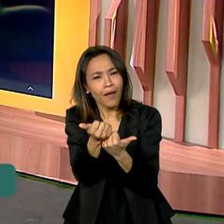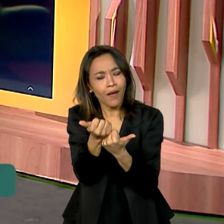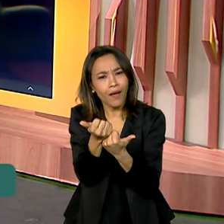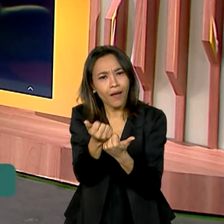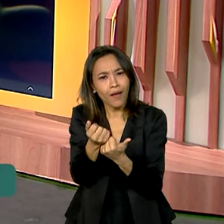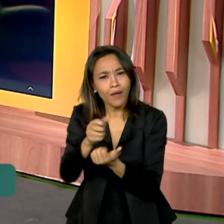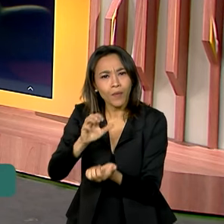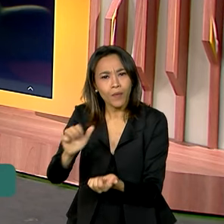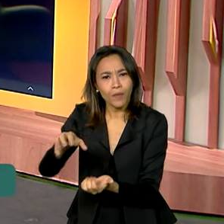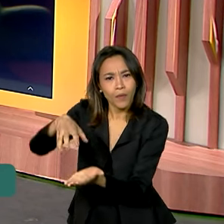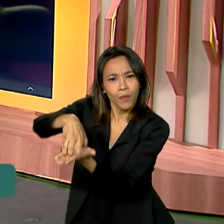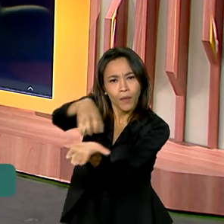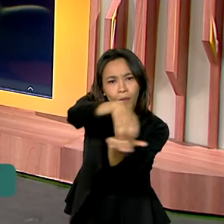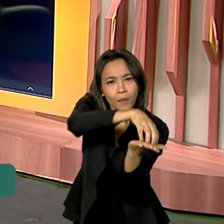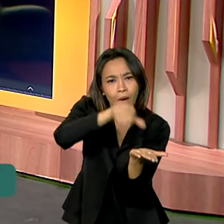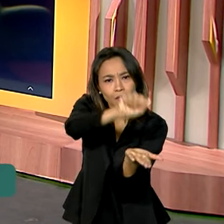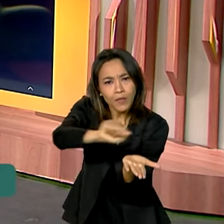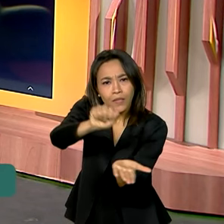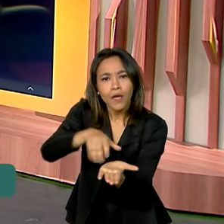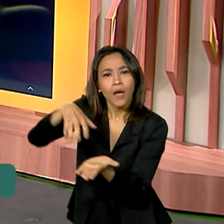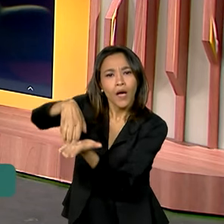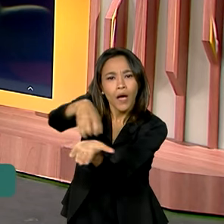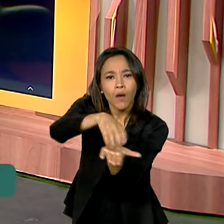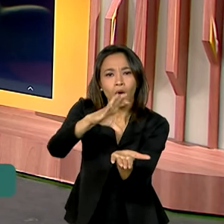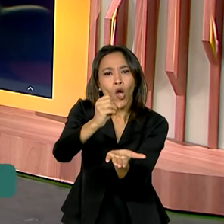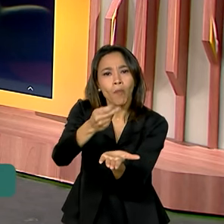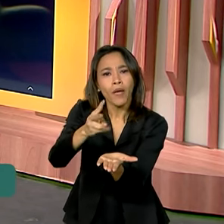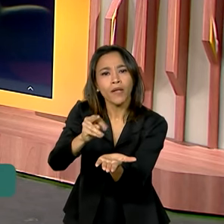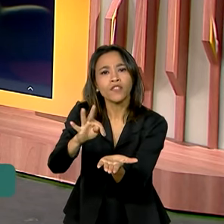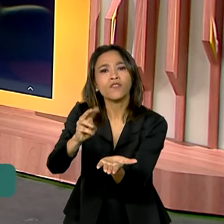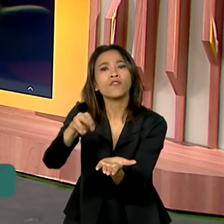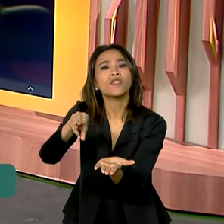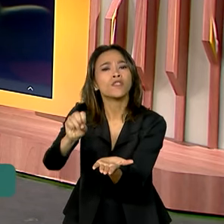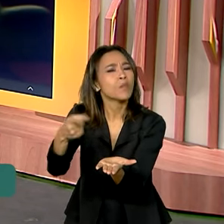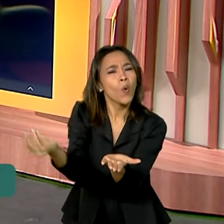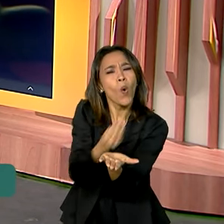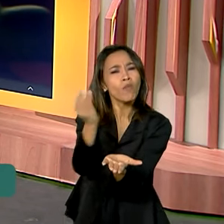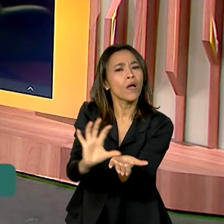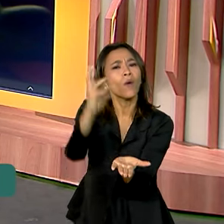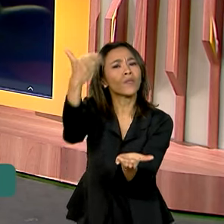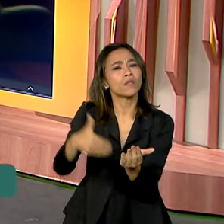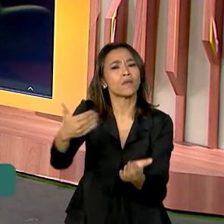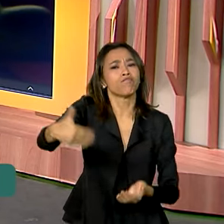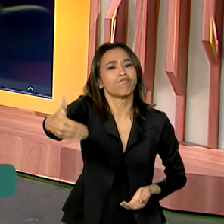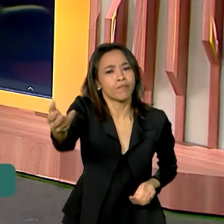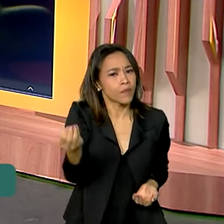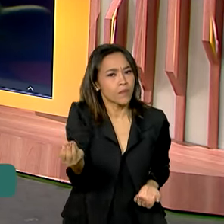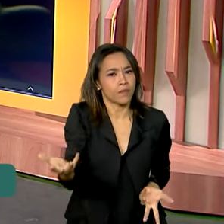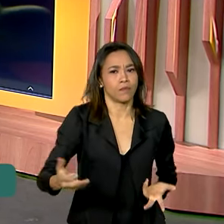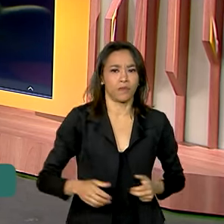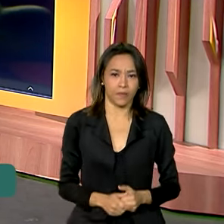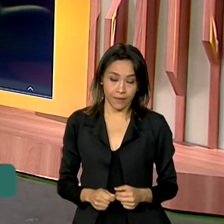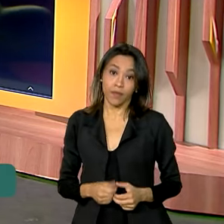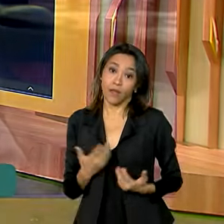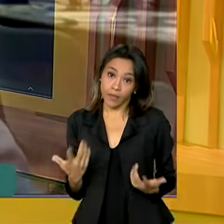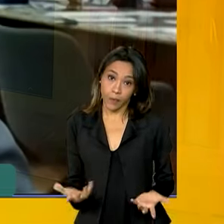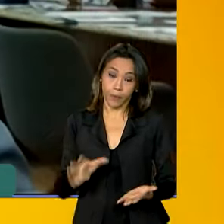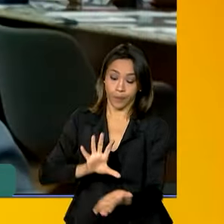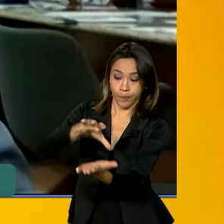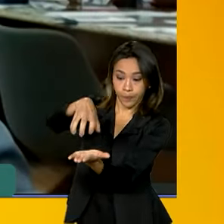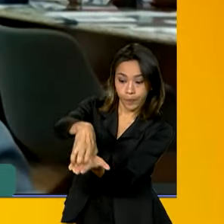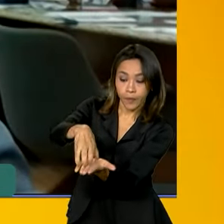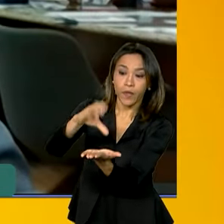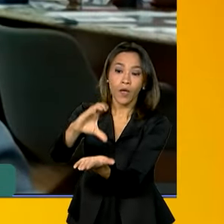cooperativismo no país. Como que vai se dar essa iniciativa, ministro? Então, a cooperativa